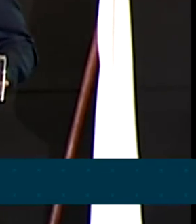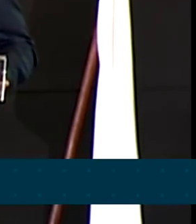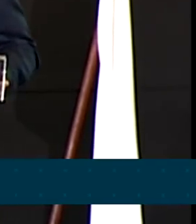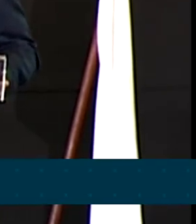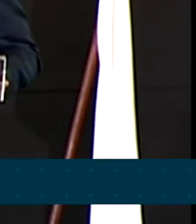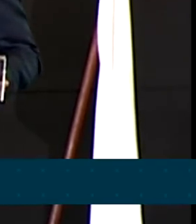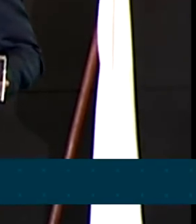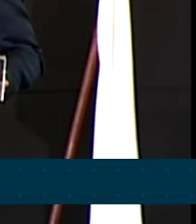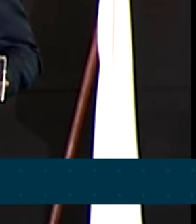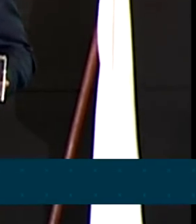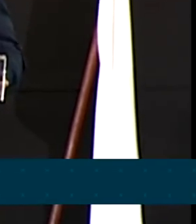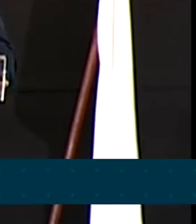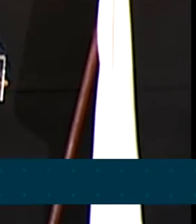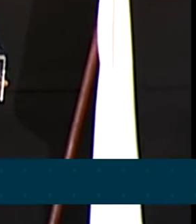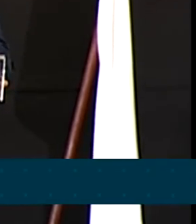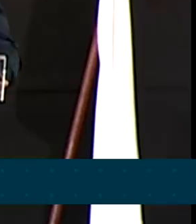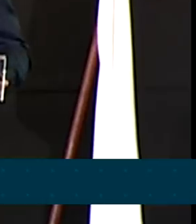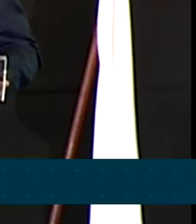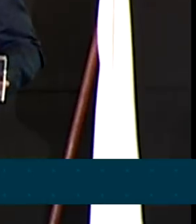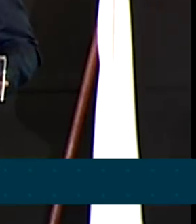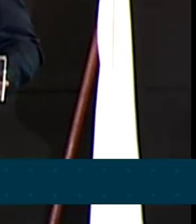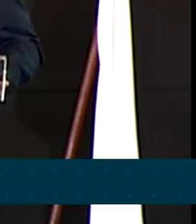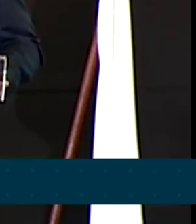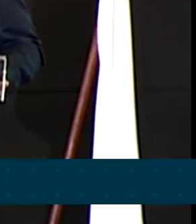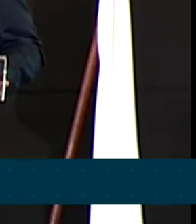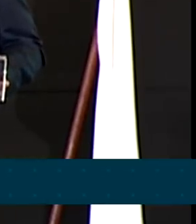O pessoal lá só tem cifrão na frente dos olhos.